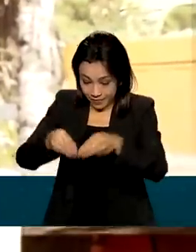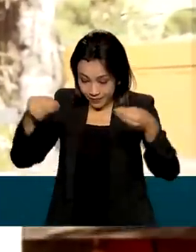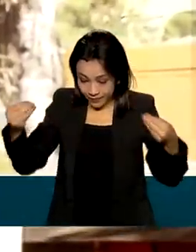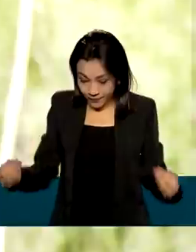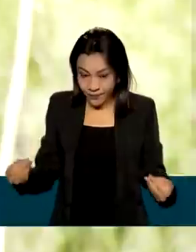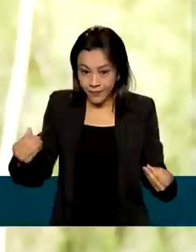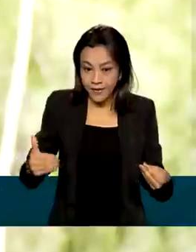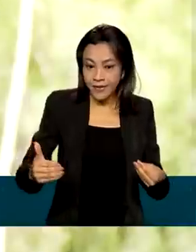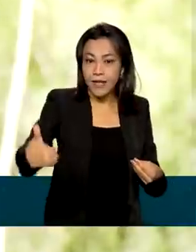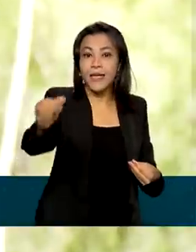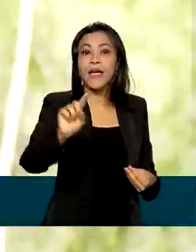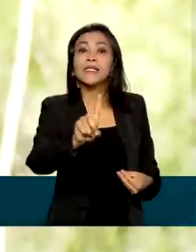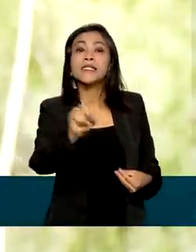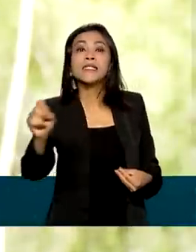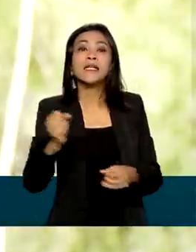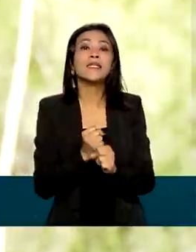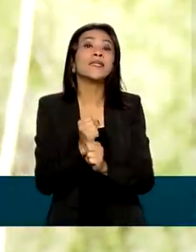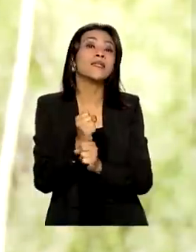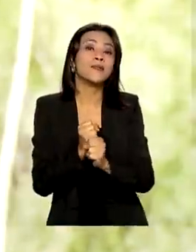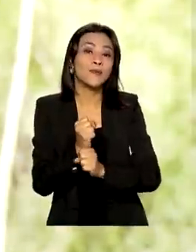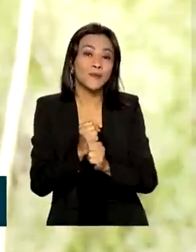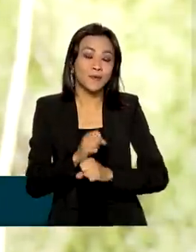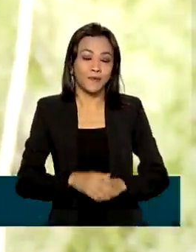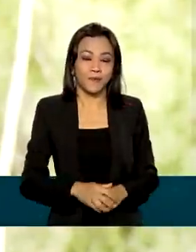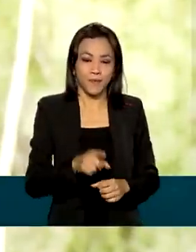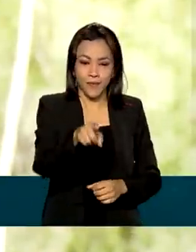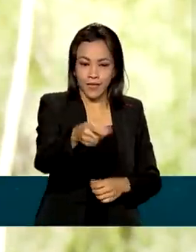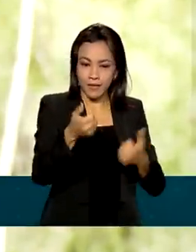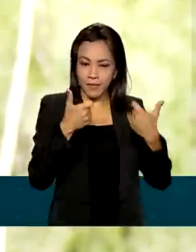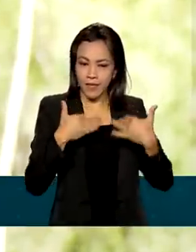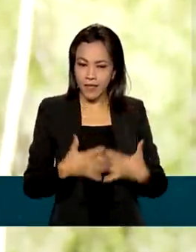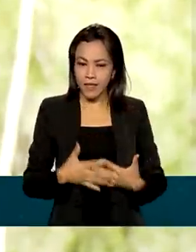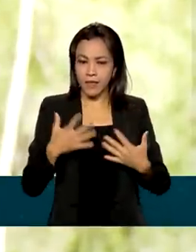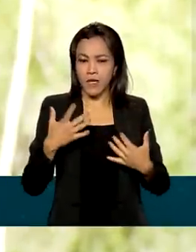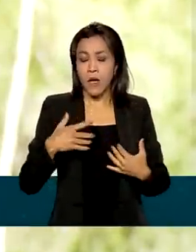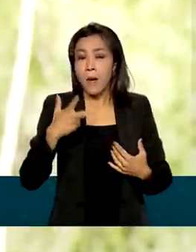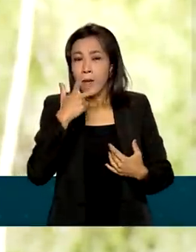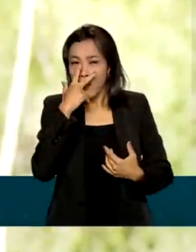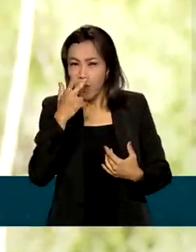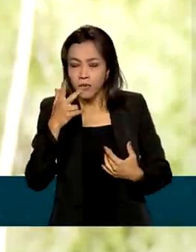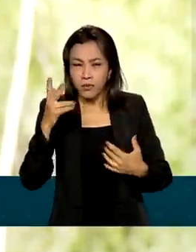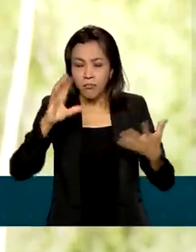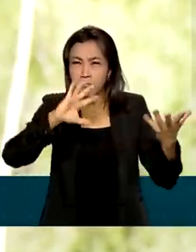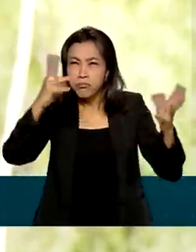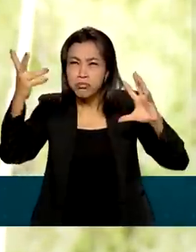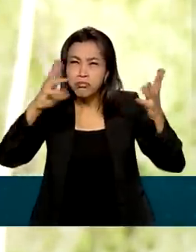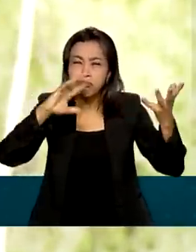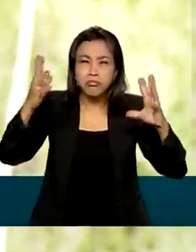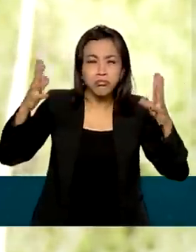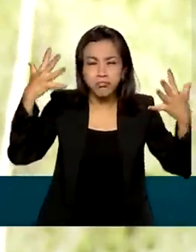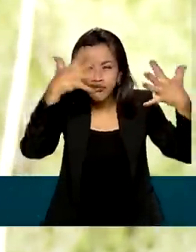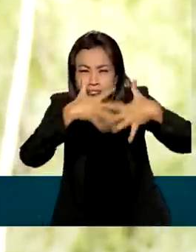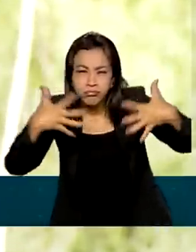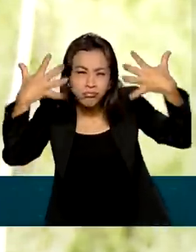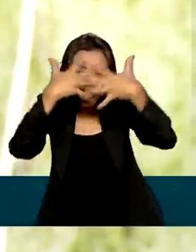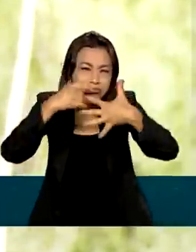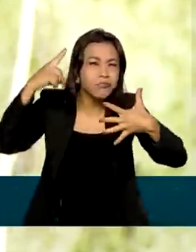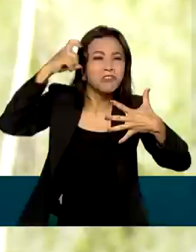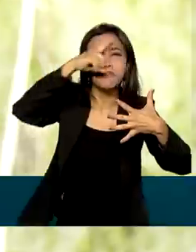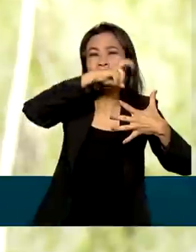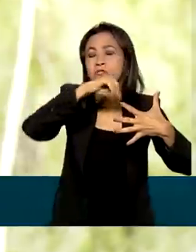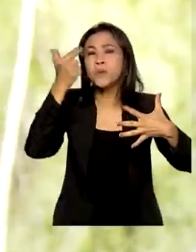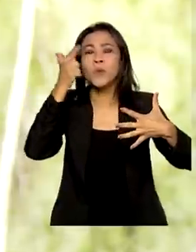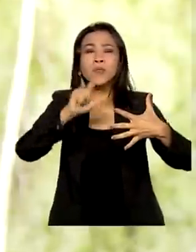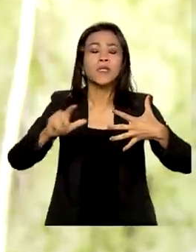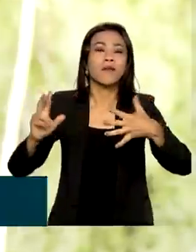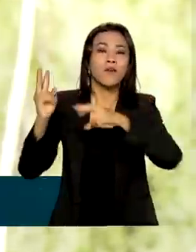anos. O que podemos dizer é que quando as tempestades parecem ameaçar nossos horizontes, sopram